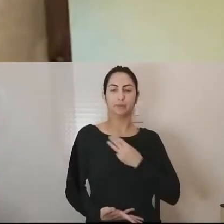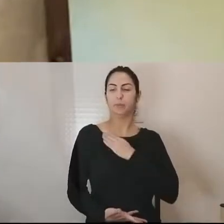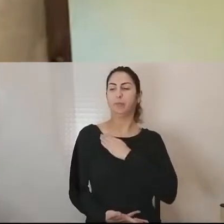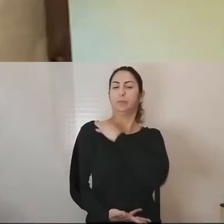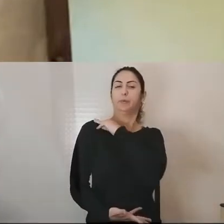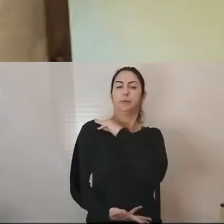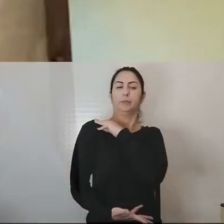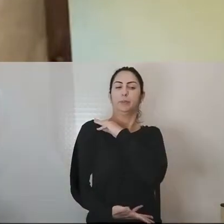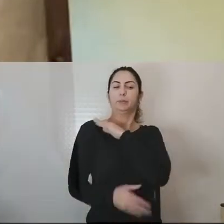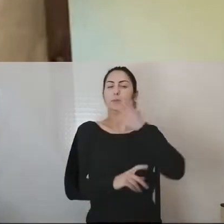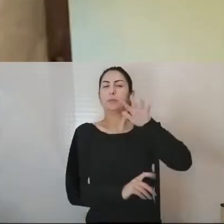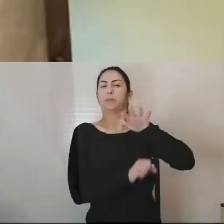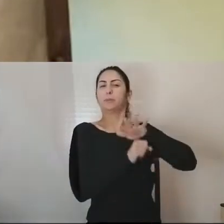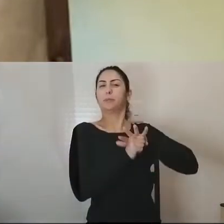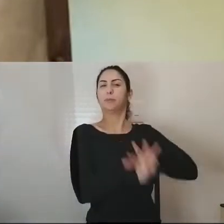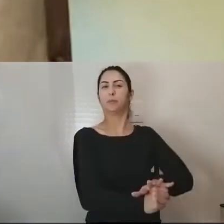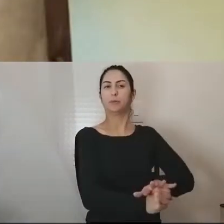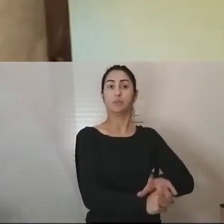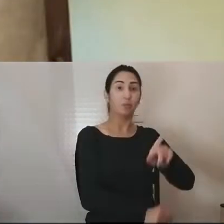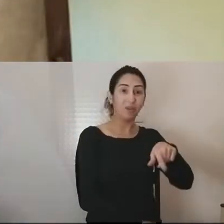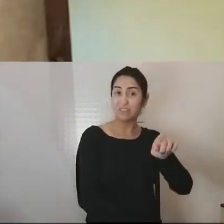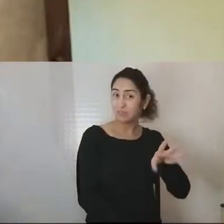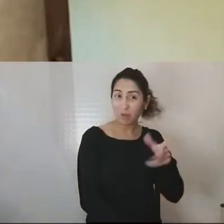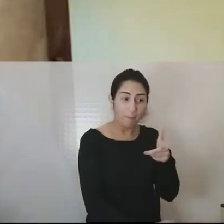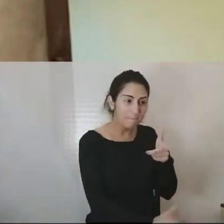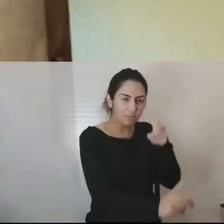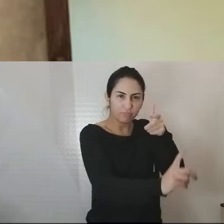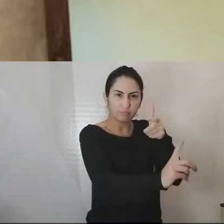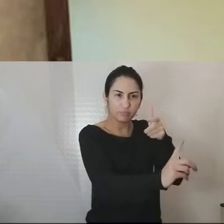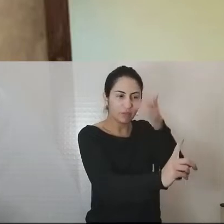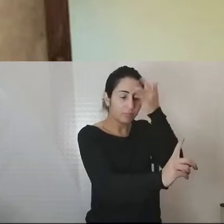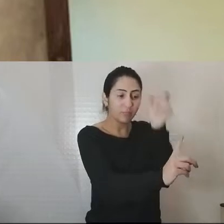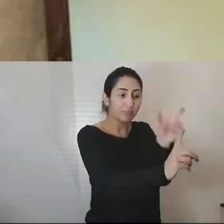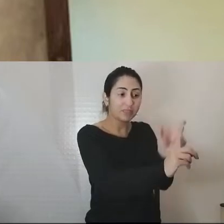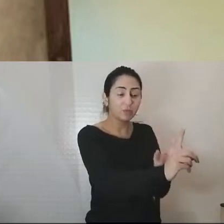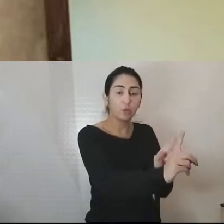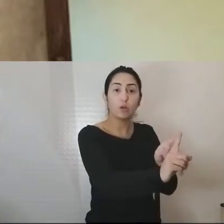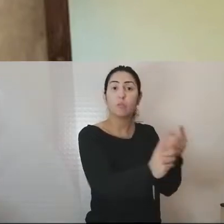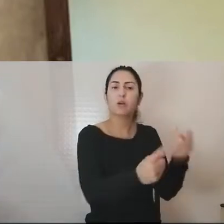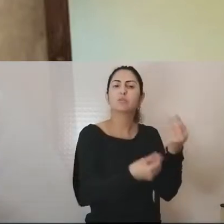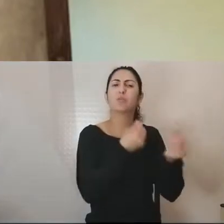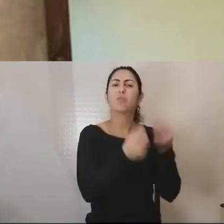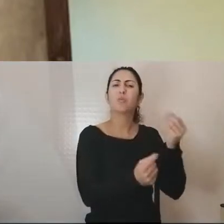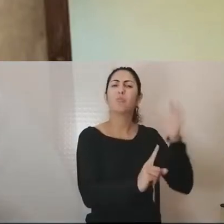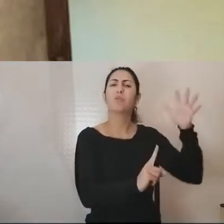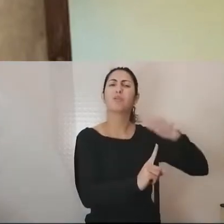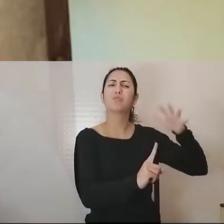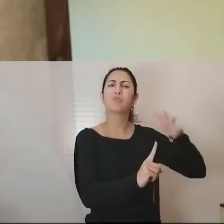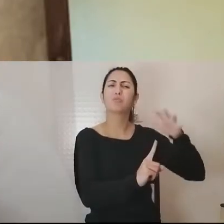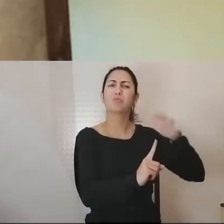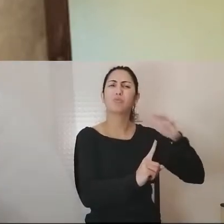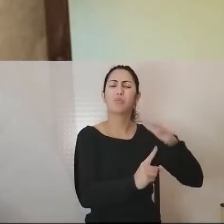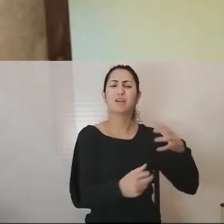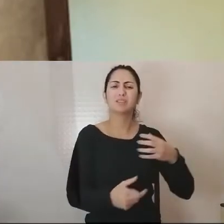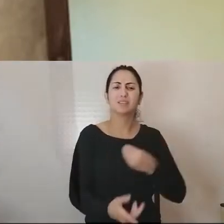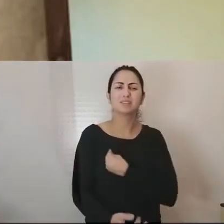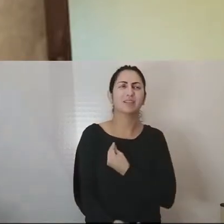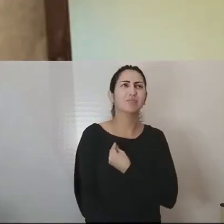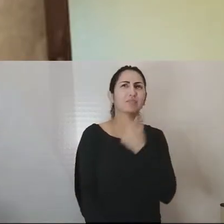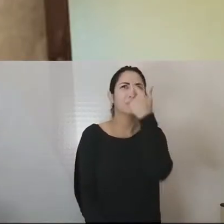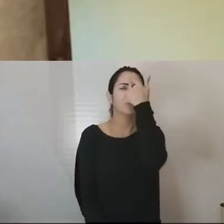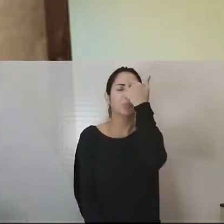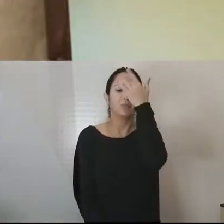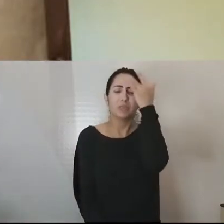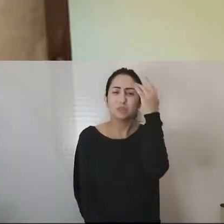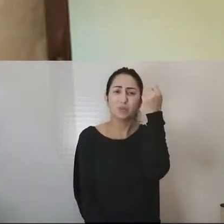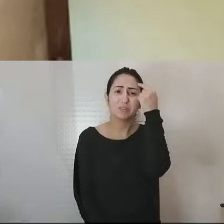e mais do que matar o corpo físico. E o impacto dos conflitos na vida de sobreviventes, que